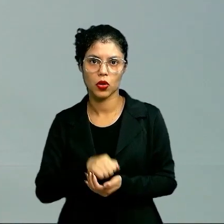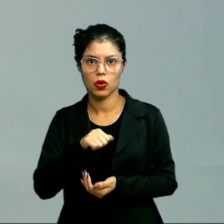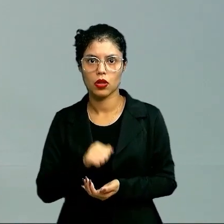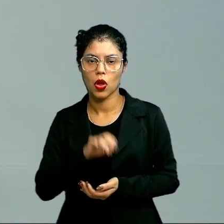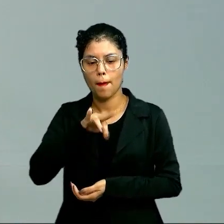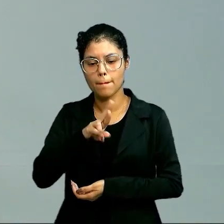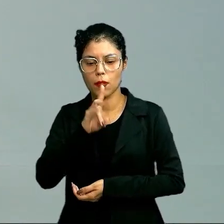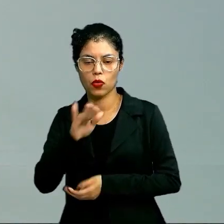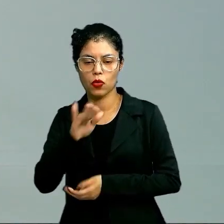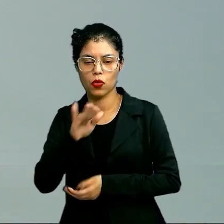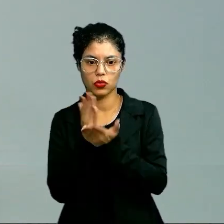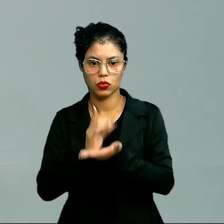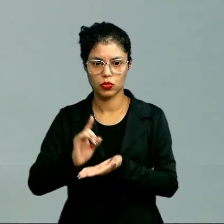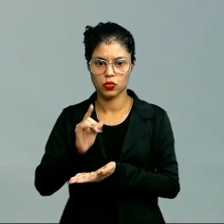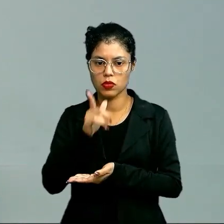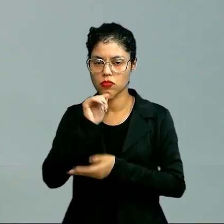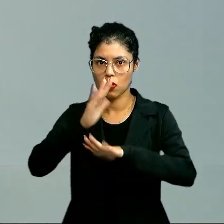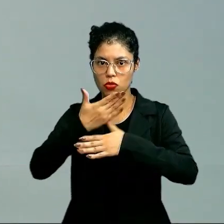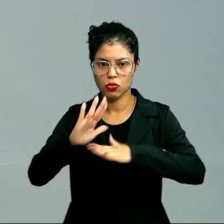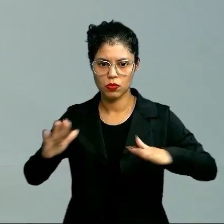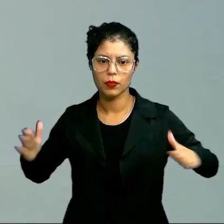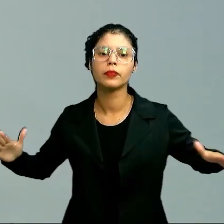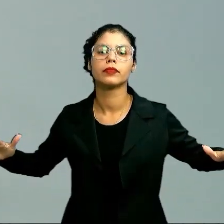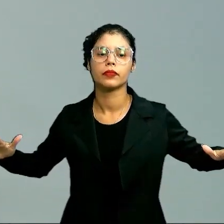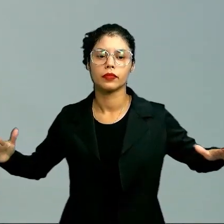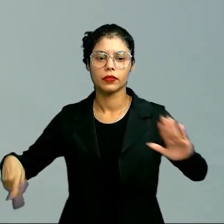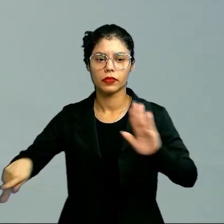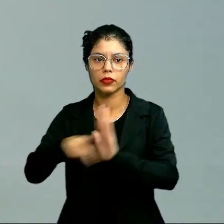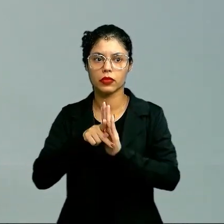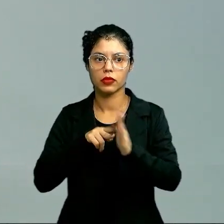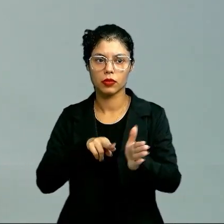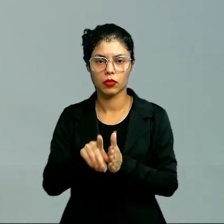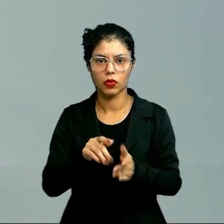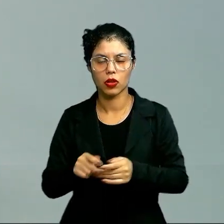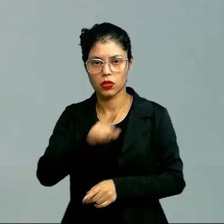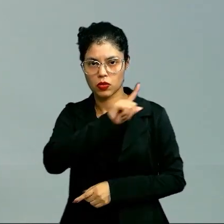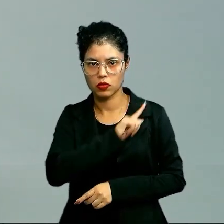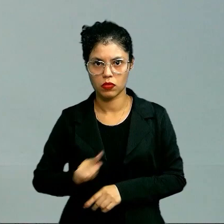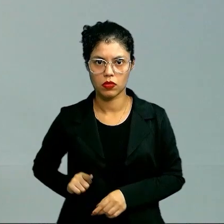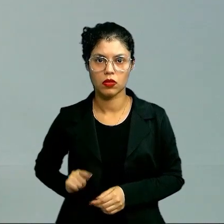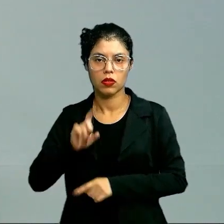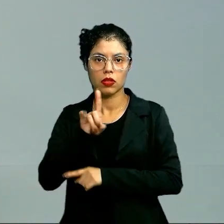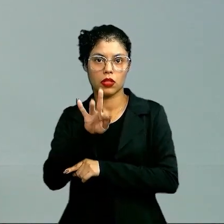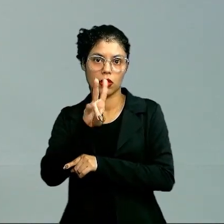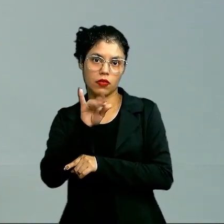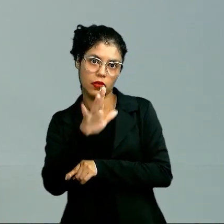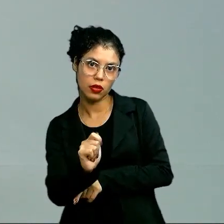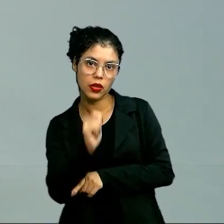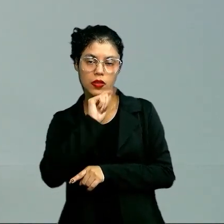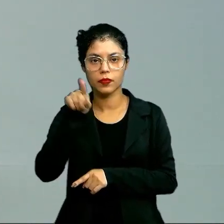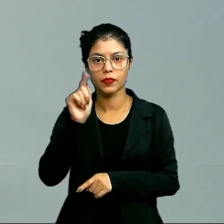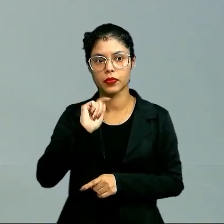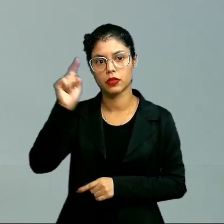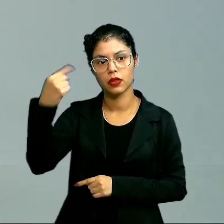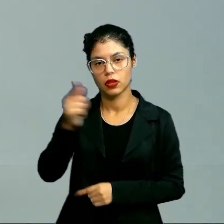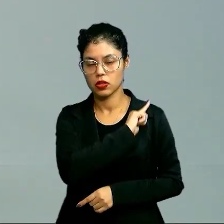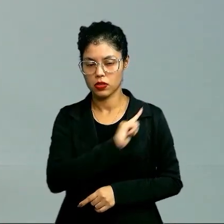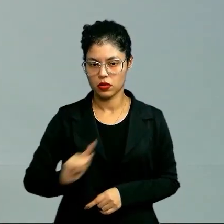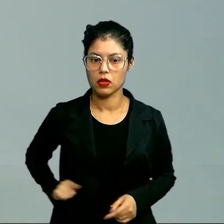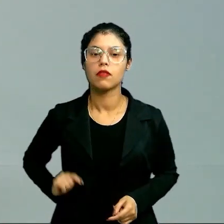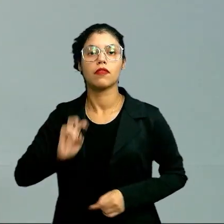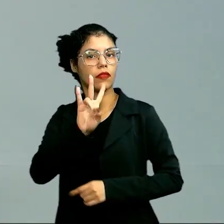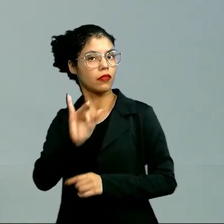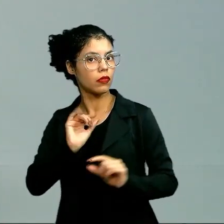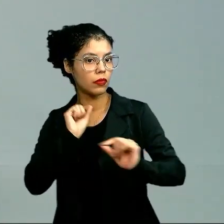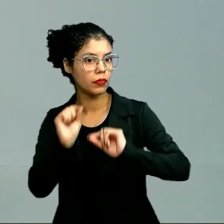mar, lá na Bíblia, na mitologia hebraica, que governa o mar. E o Leviatã de Hobbes é aquele governo que